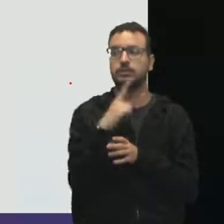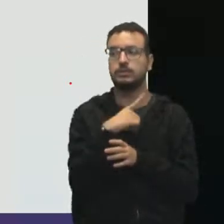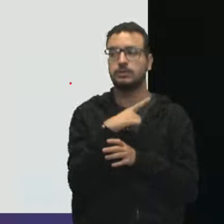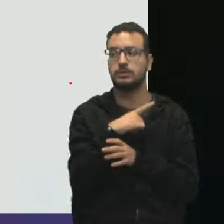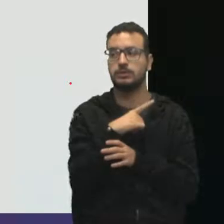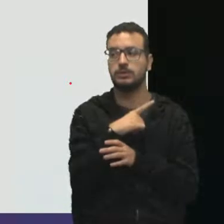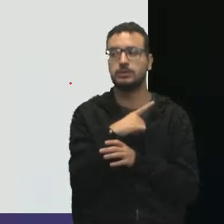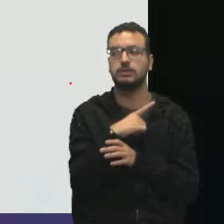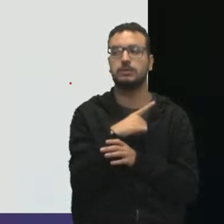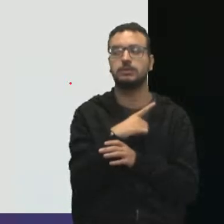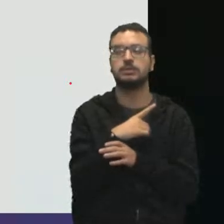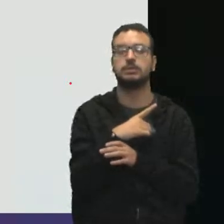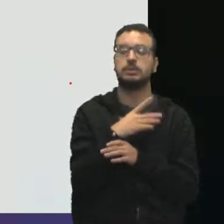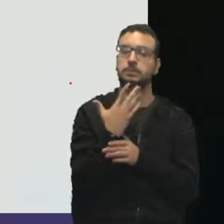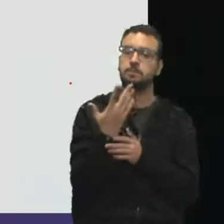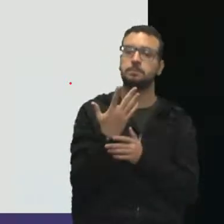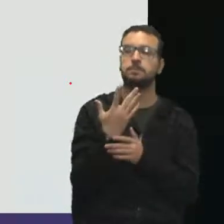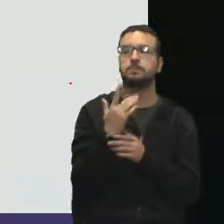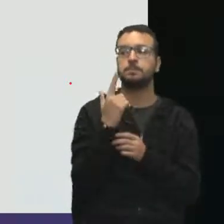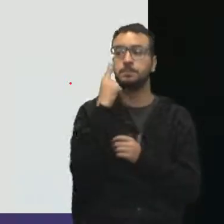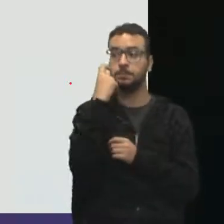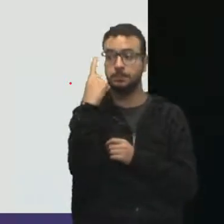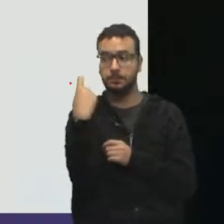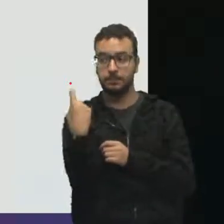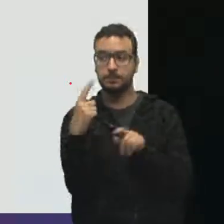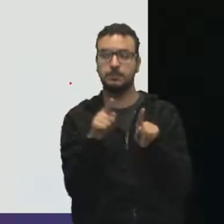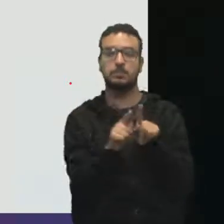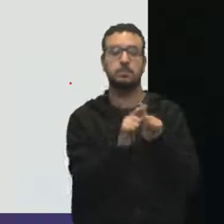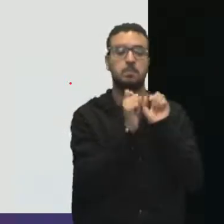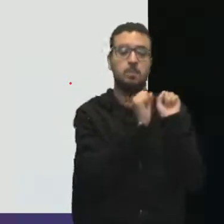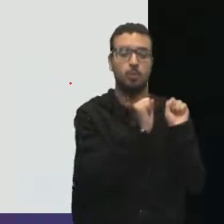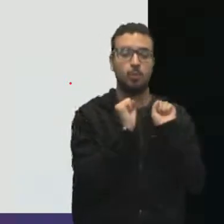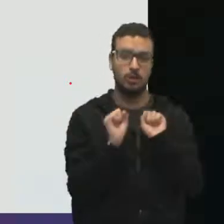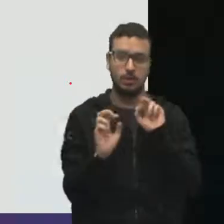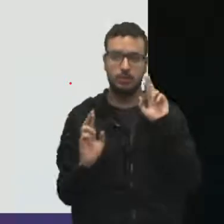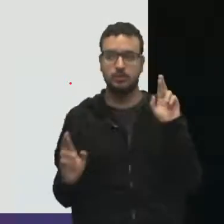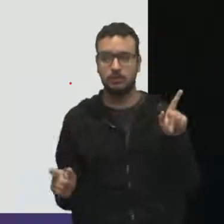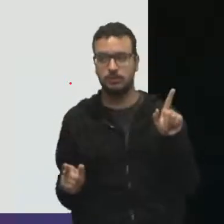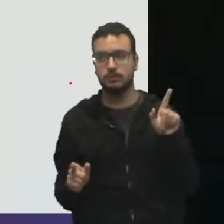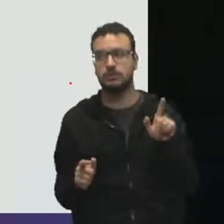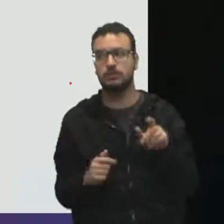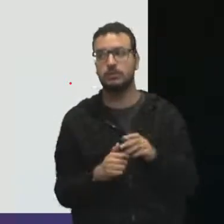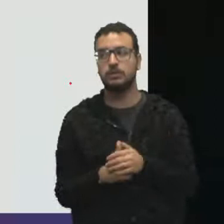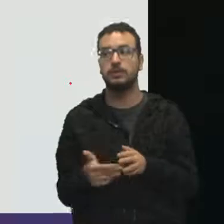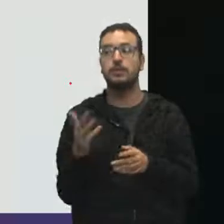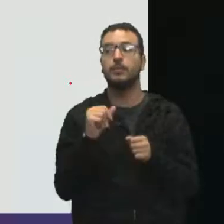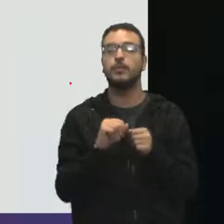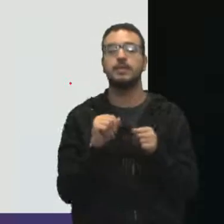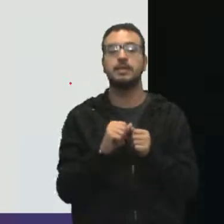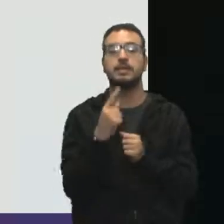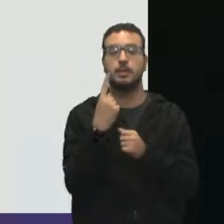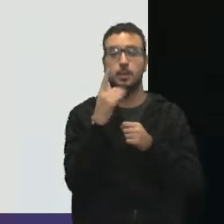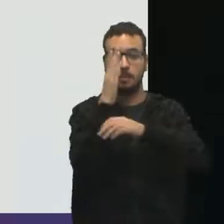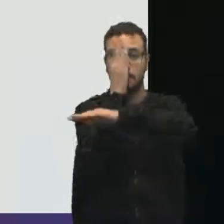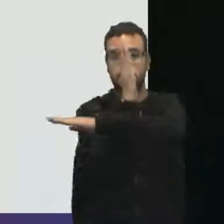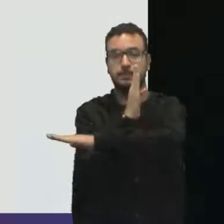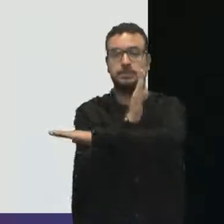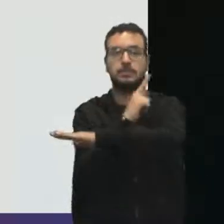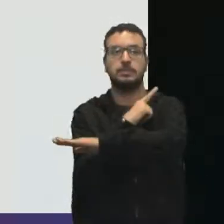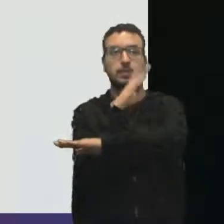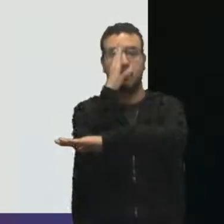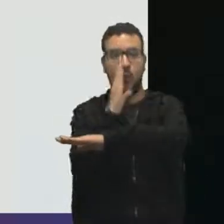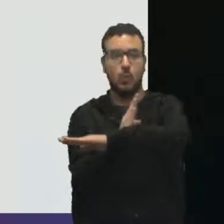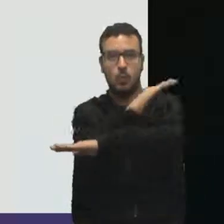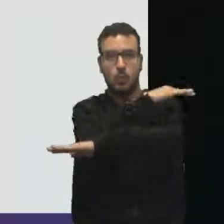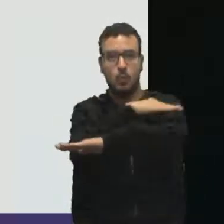determinado tipo de interesse, determinado tipo de poder no nosso projeto. Então, a gente vai fazer uma matriz com quatro